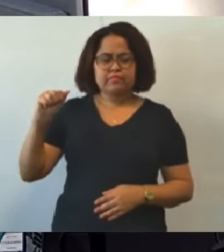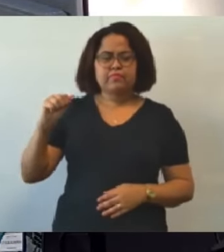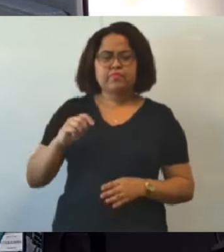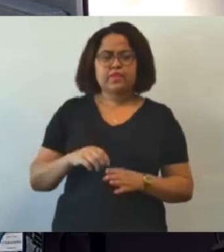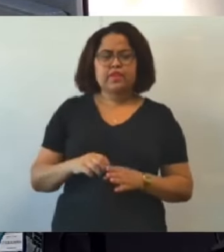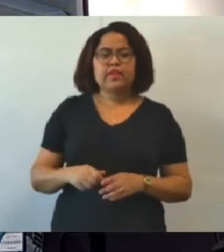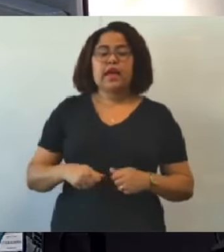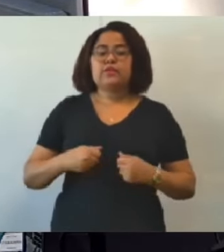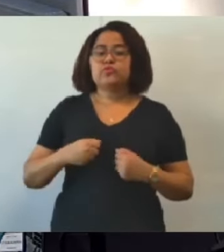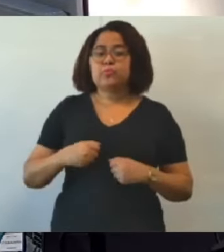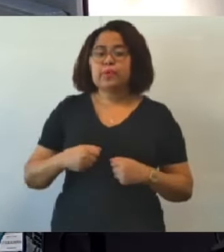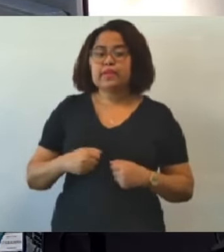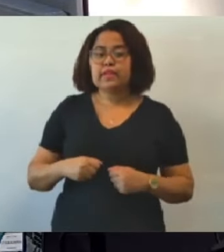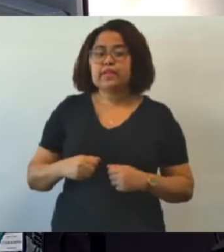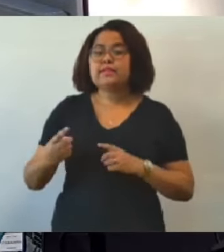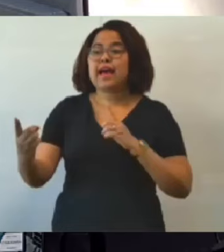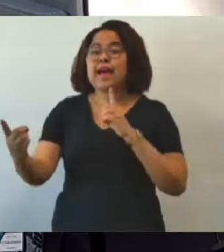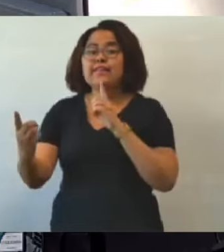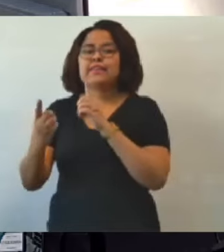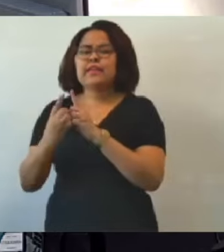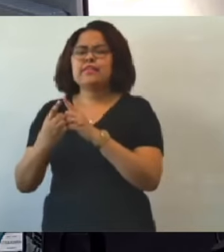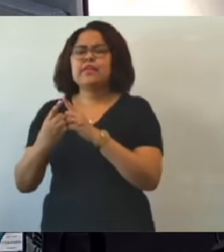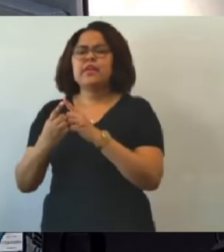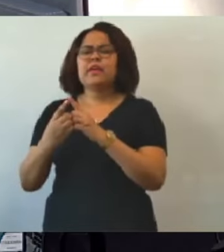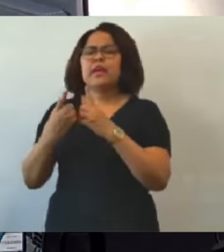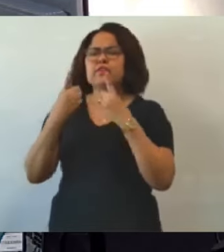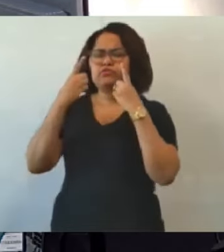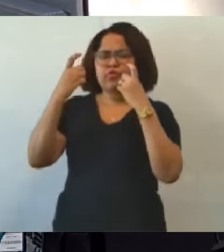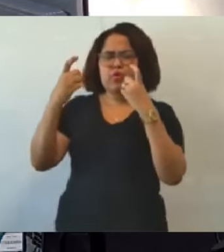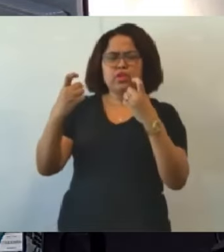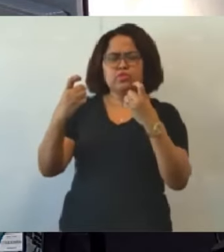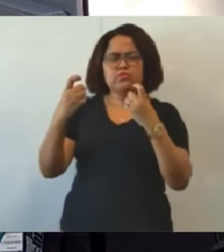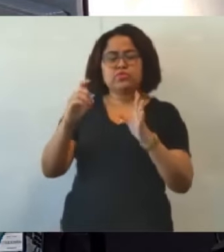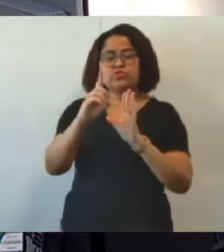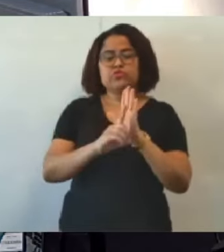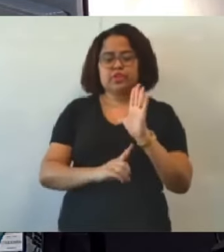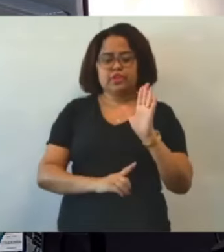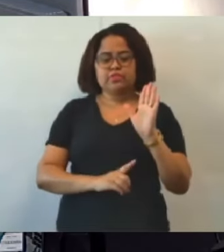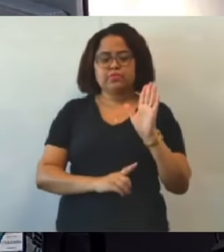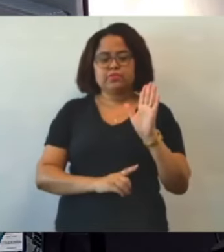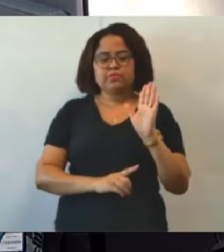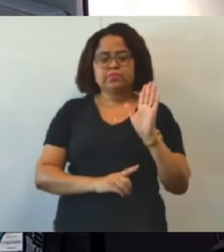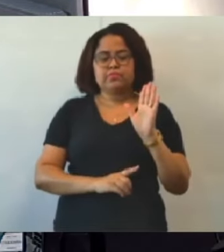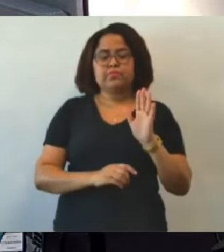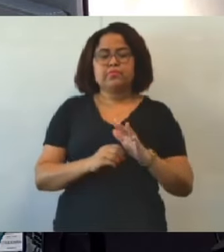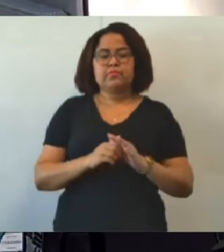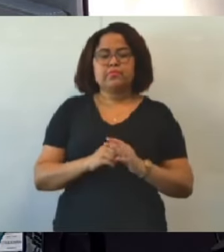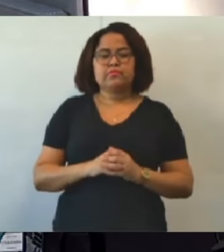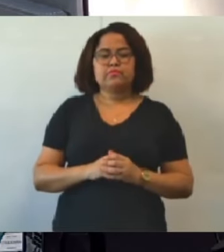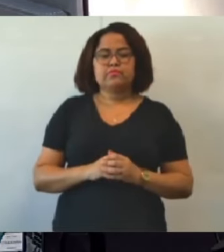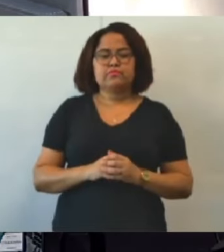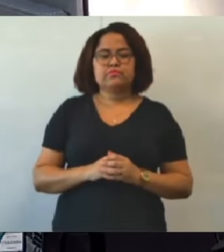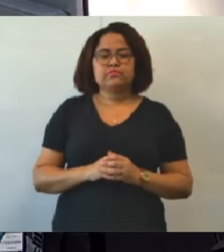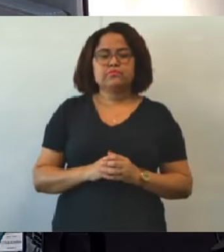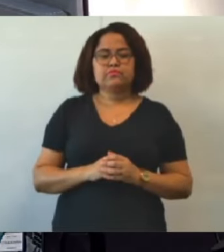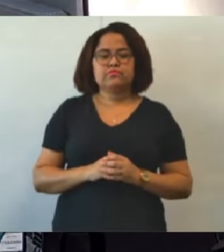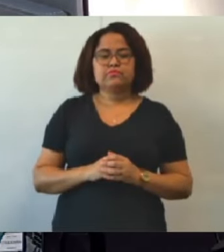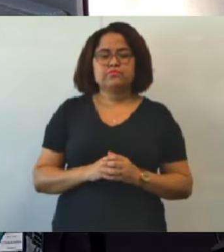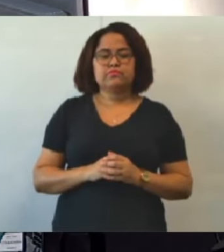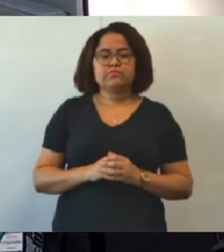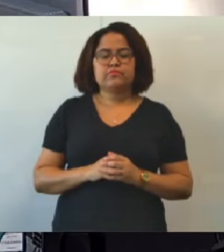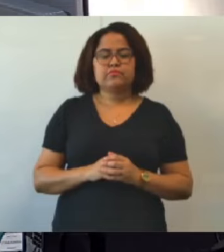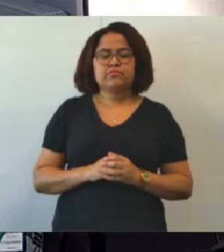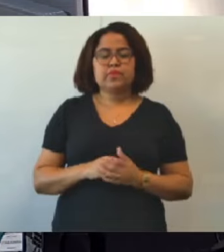As competências é atender às violações de direitos, requisitar serviços públicos, representar a autoridade judicial e o Ministério Público.